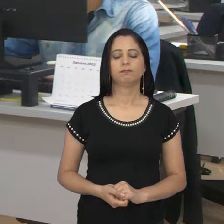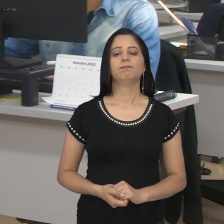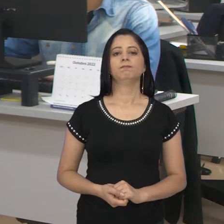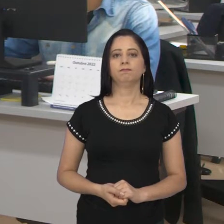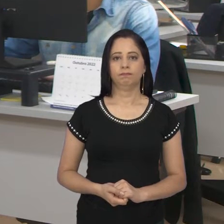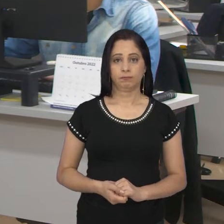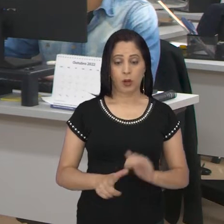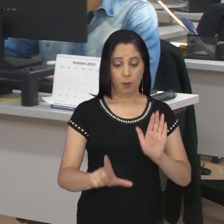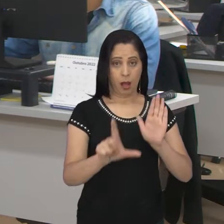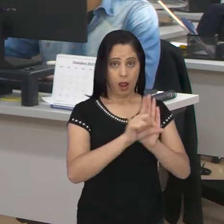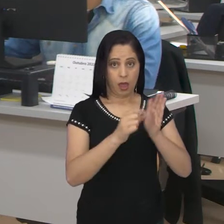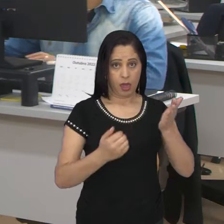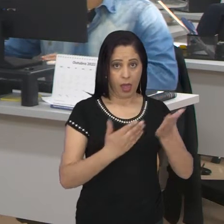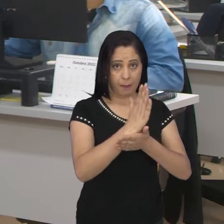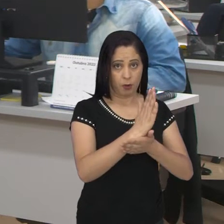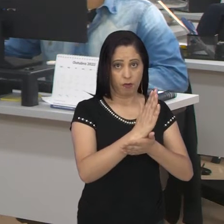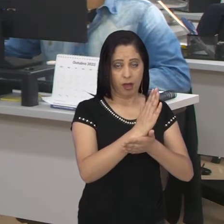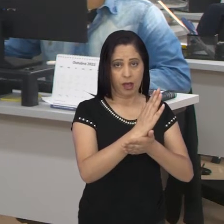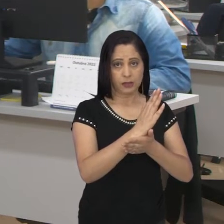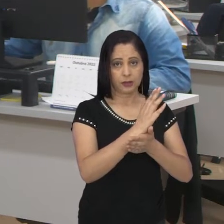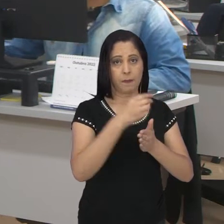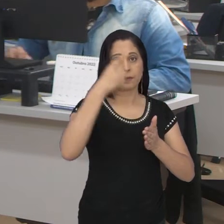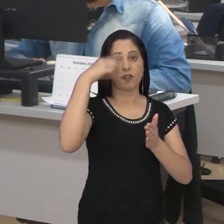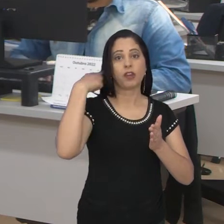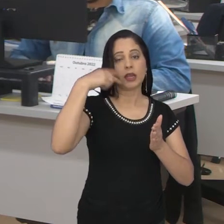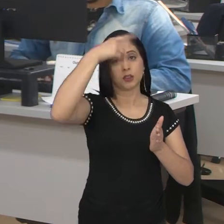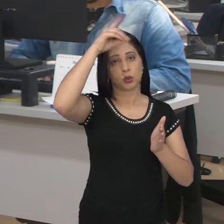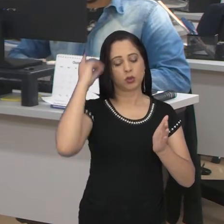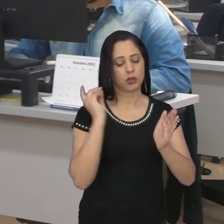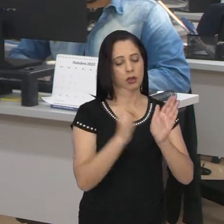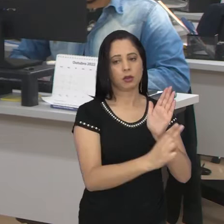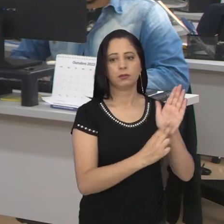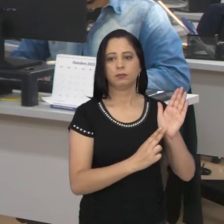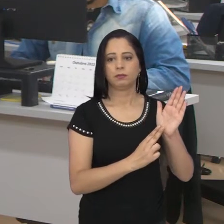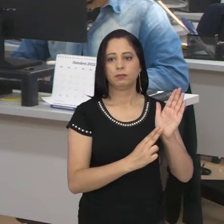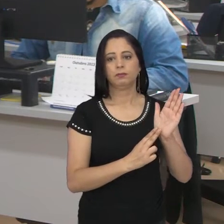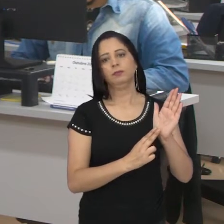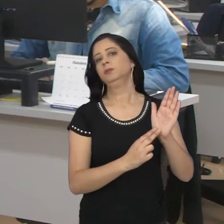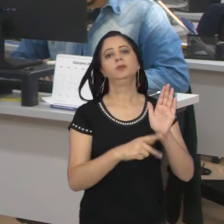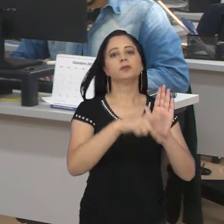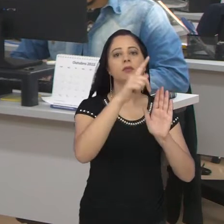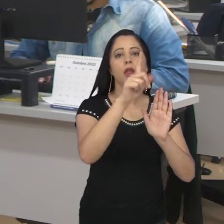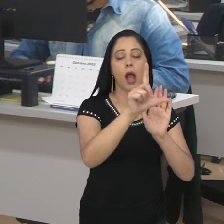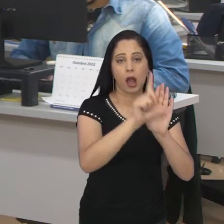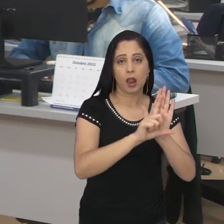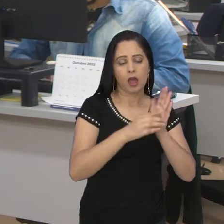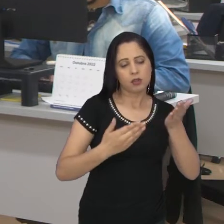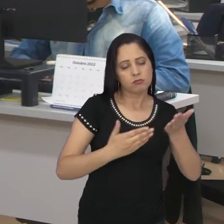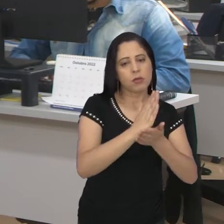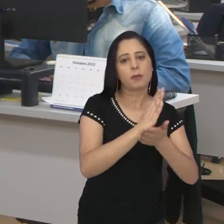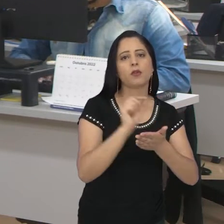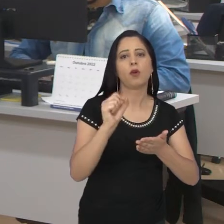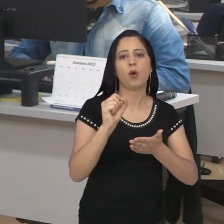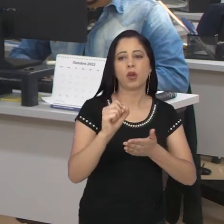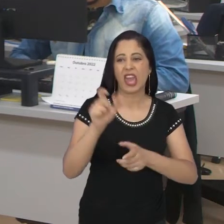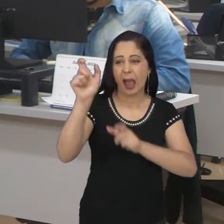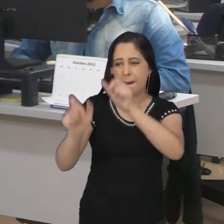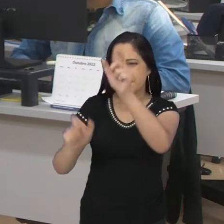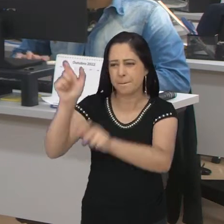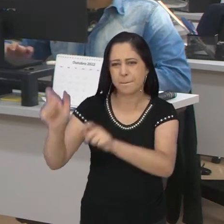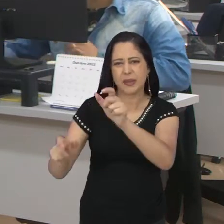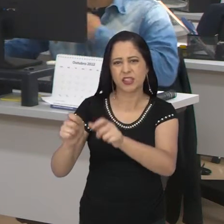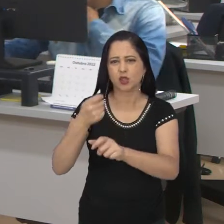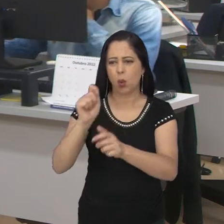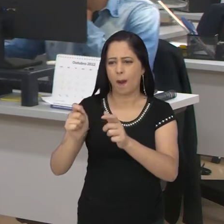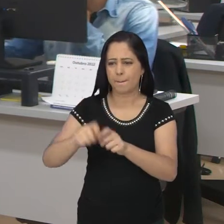E uma lei aprovada na Câmara de Autoria da vereadora Dulce Rita já está em vigor na nossa cidade. A matéria altera as penalidades para quem